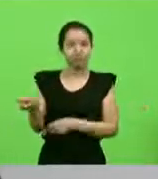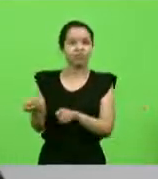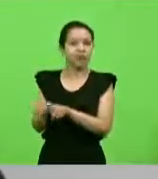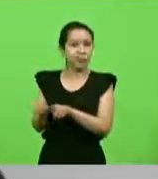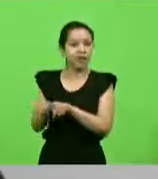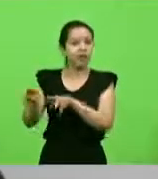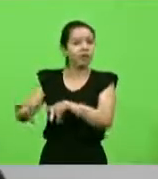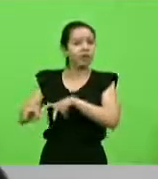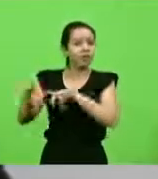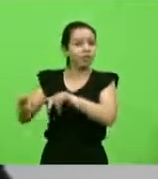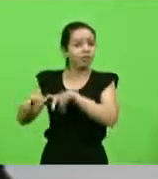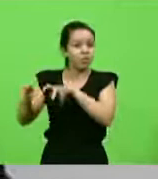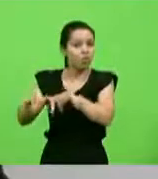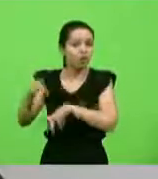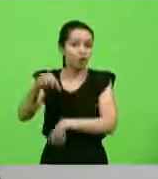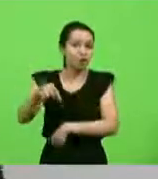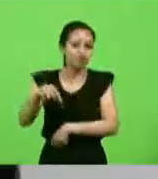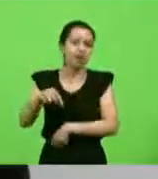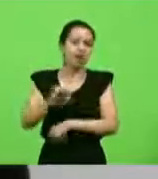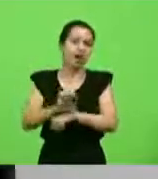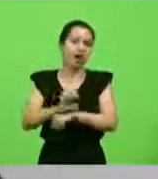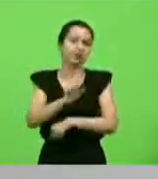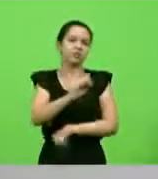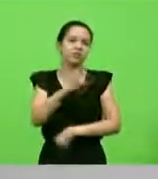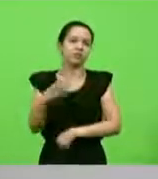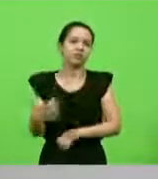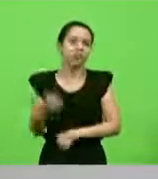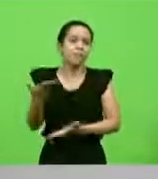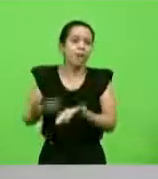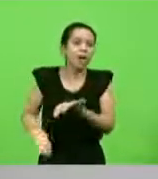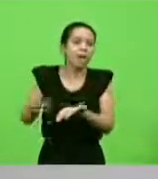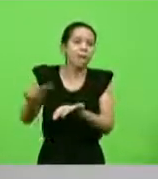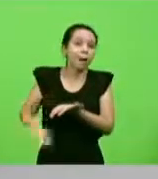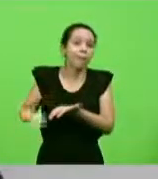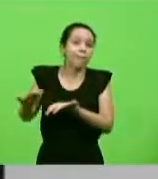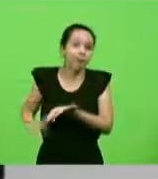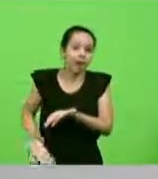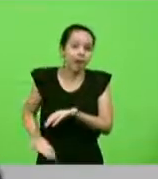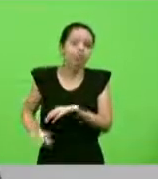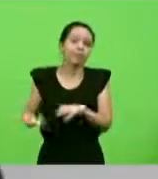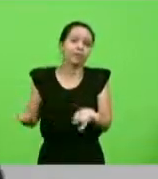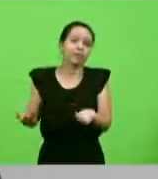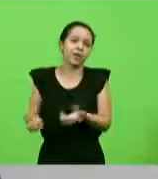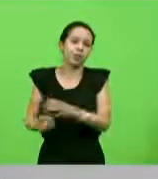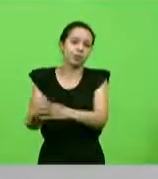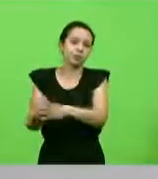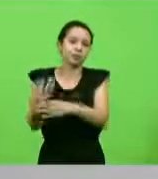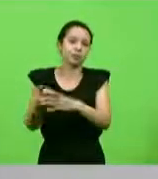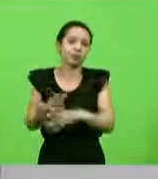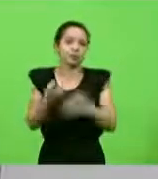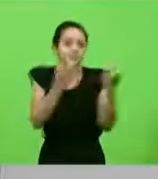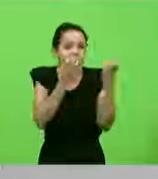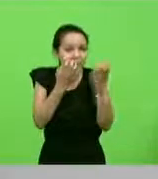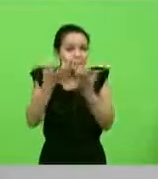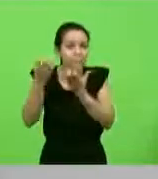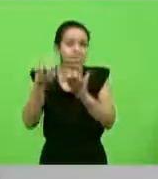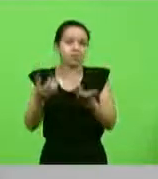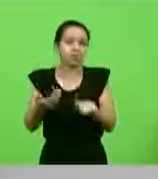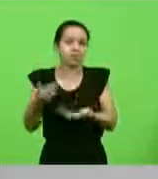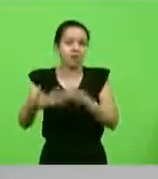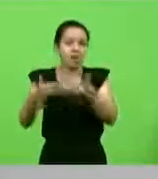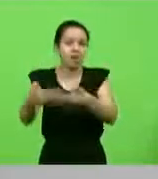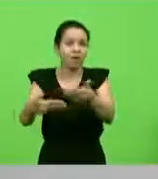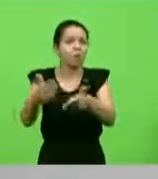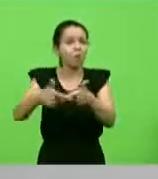agricultores catarinenses sofrendo perdas em suas produções, sua produção de milho, o gerará maiores